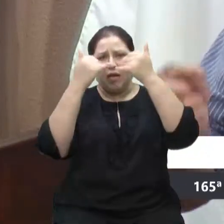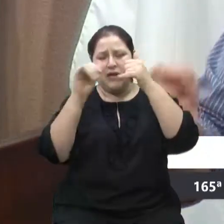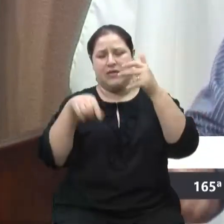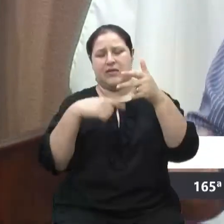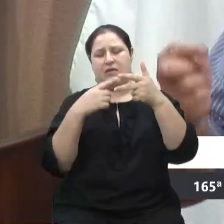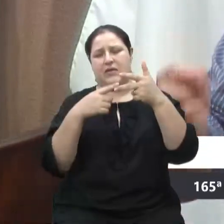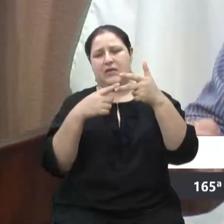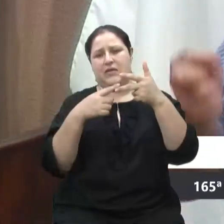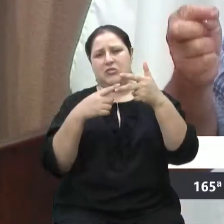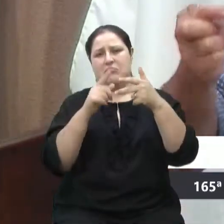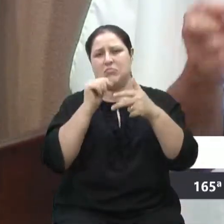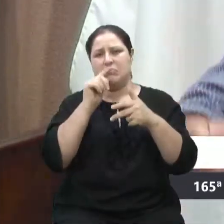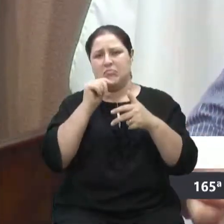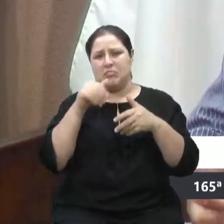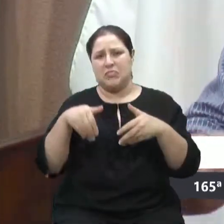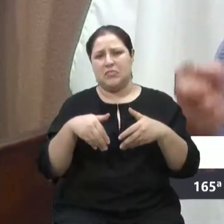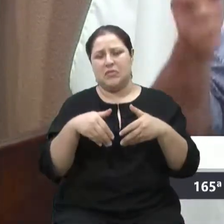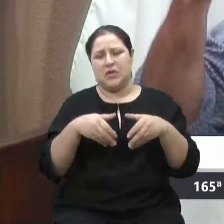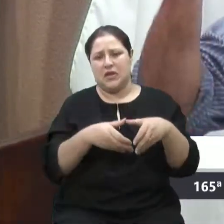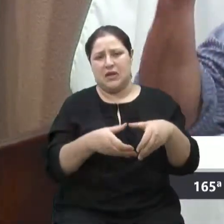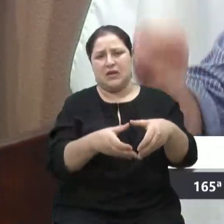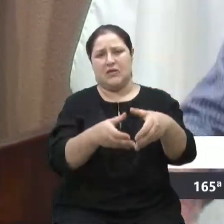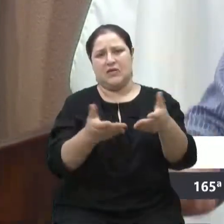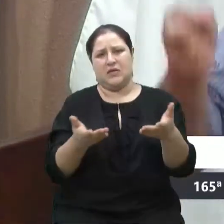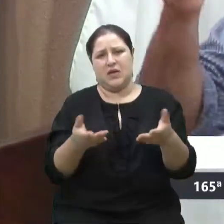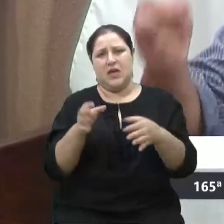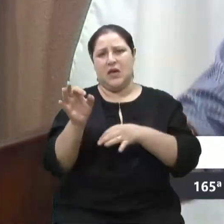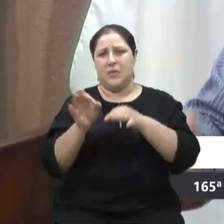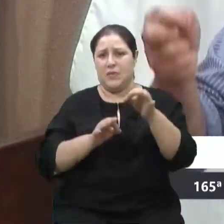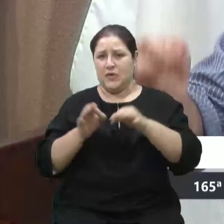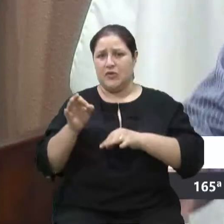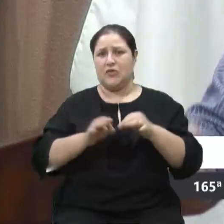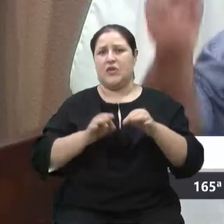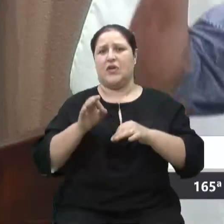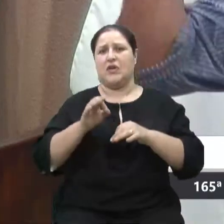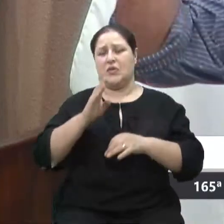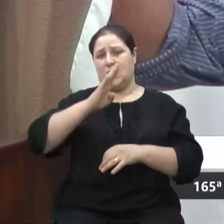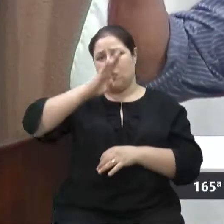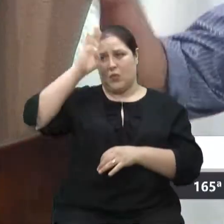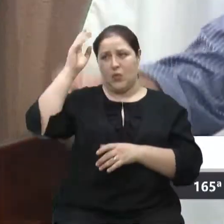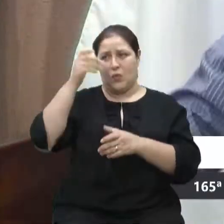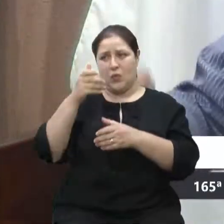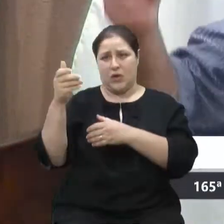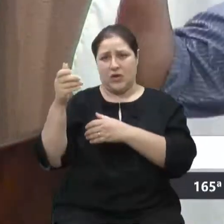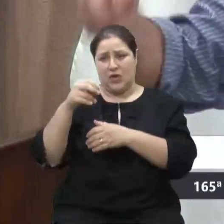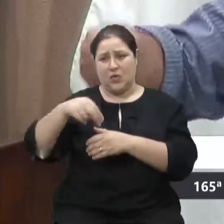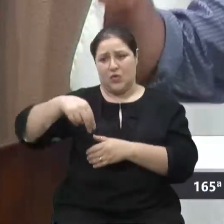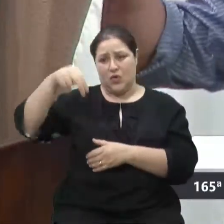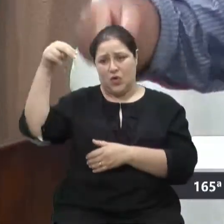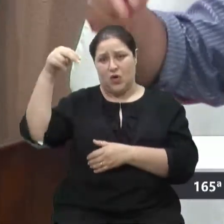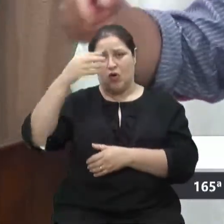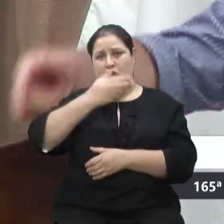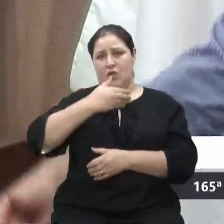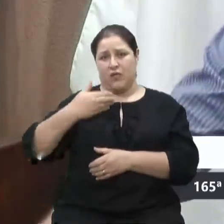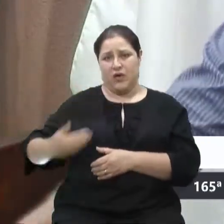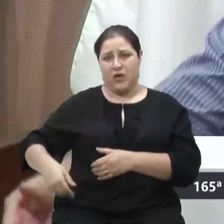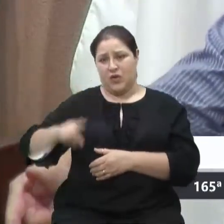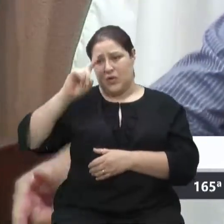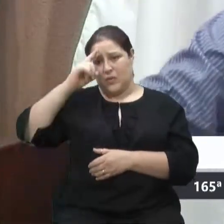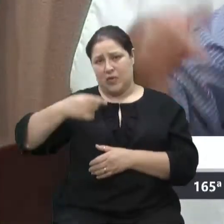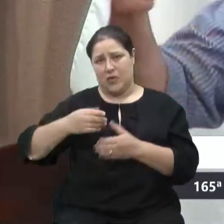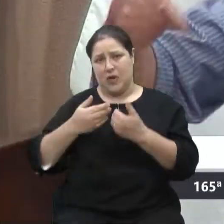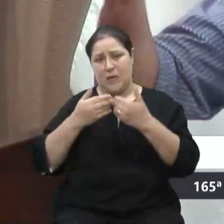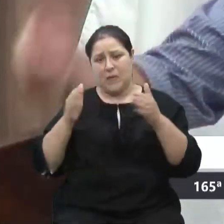projeto do Quartel dos Bombeiros da Zona Norte, que o governador determinou reabrir até julho de 2022,